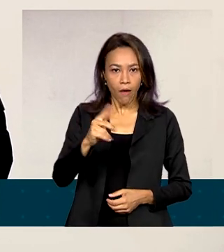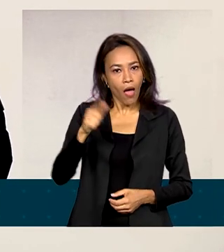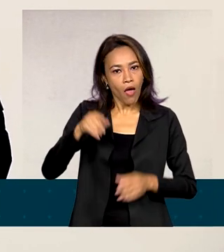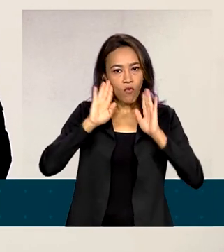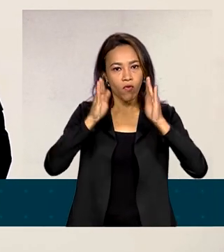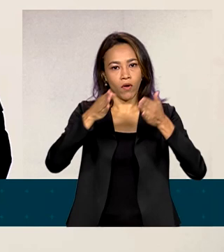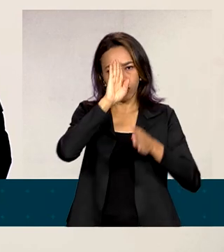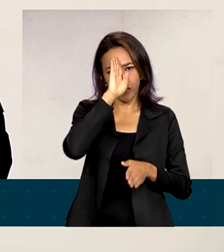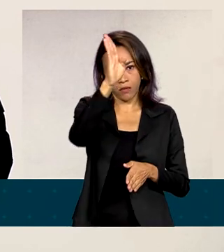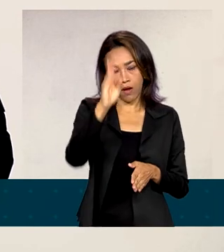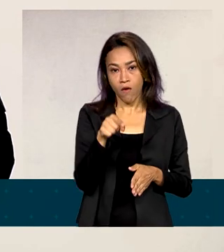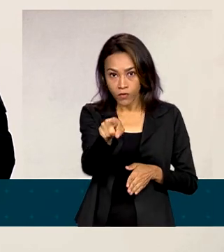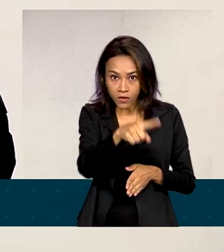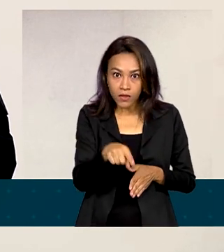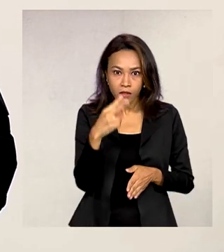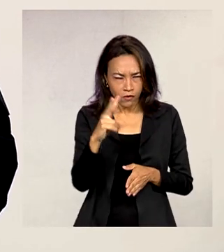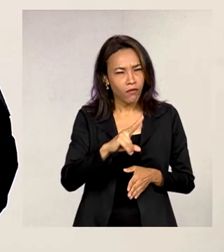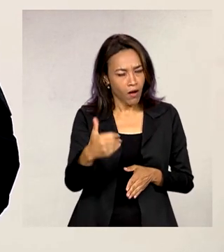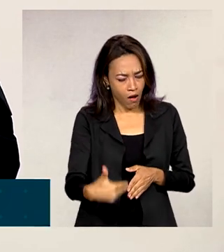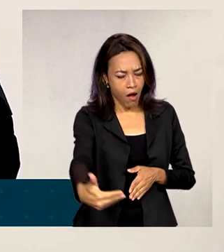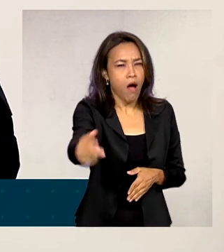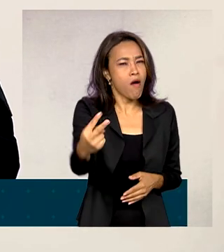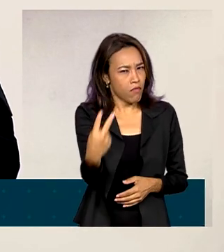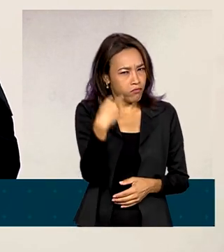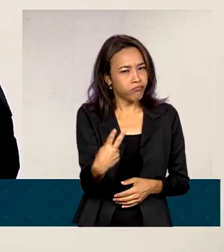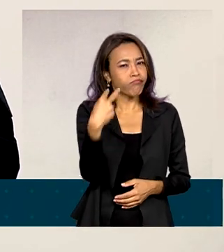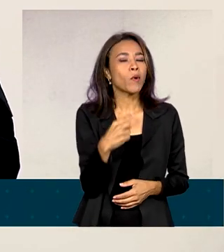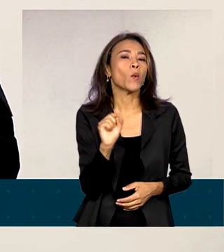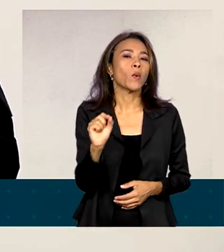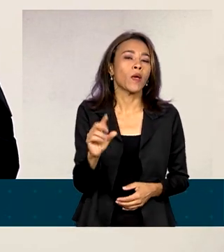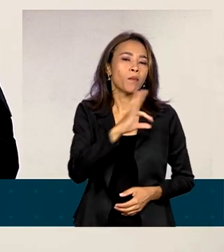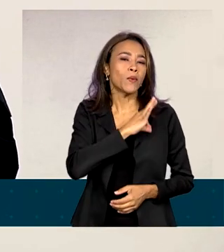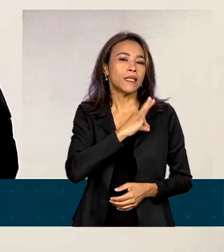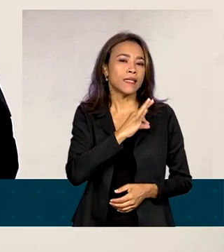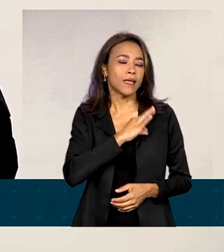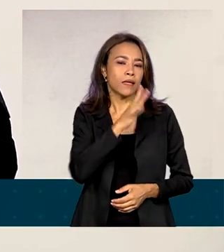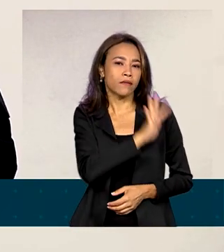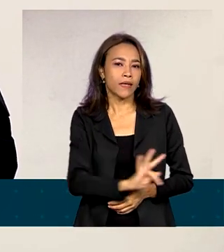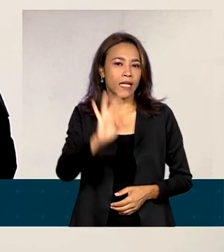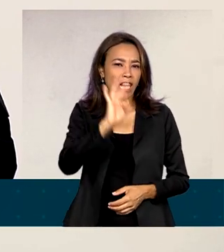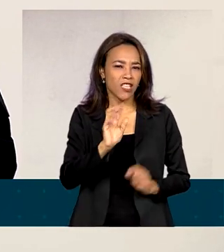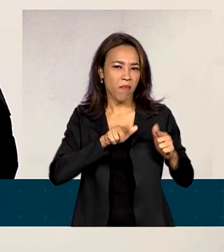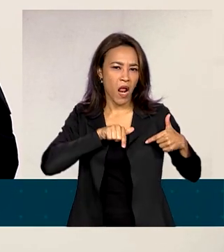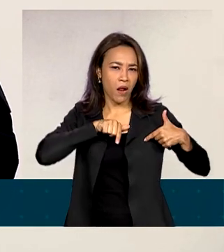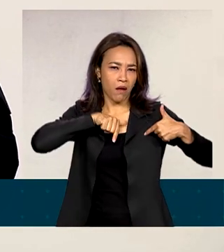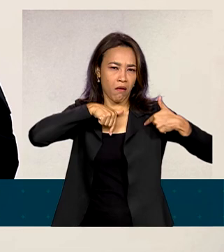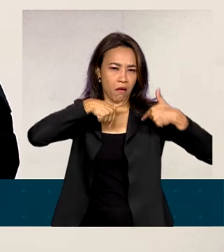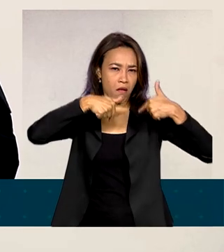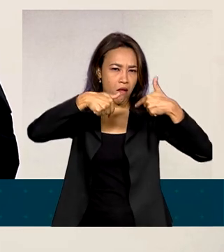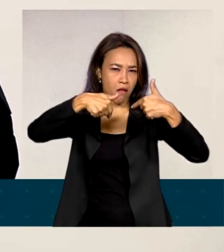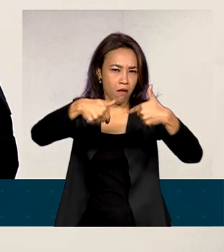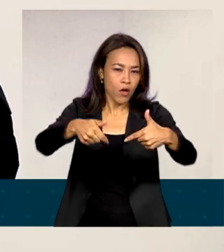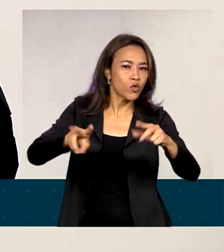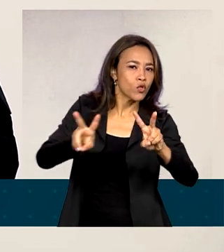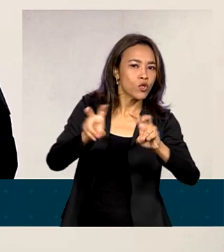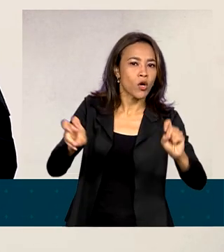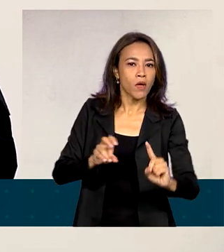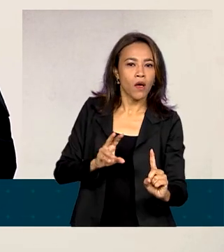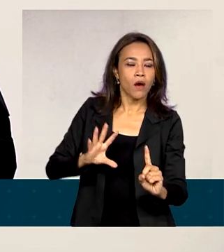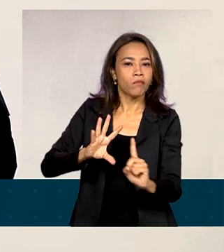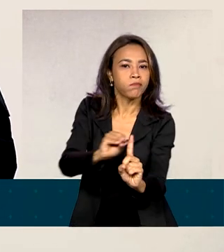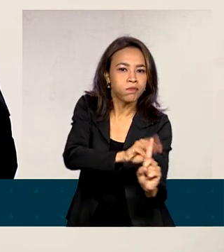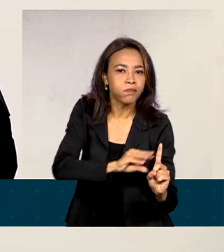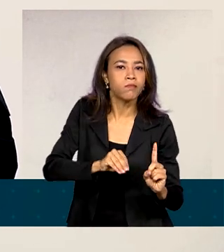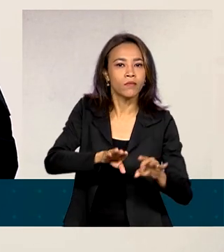preparados para voltar a ver policiais rodoviários federais enfrentando bravamente a exploração sexual de